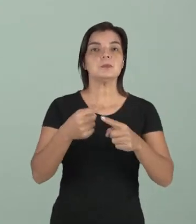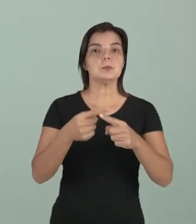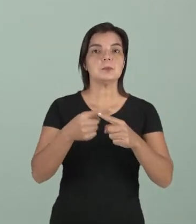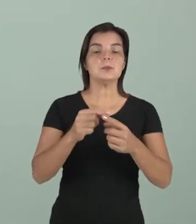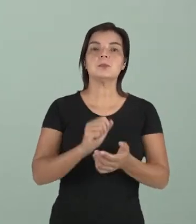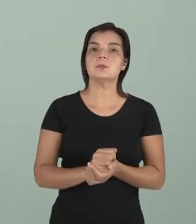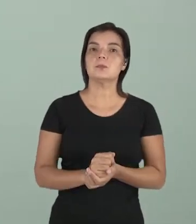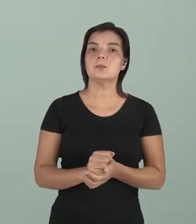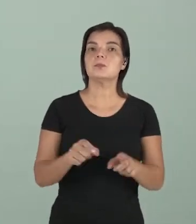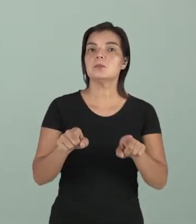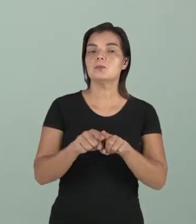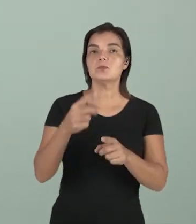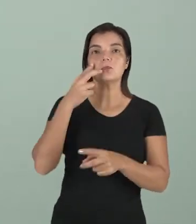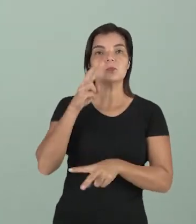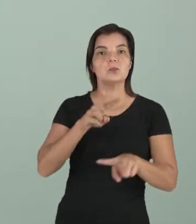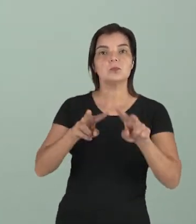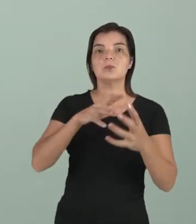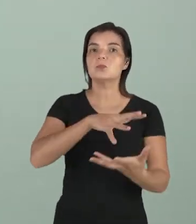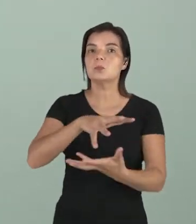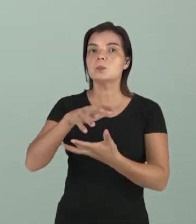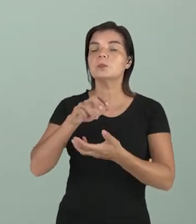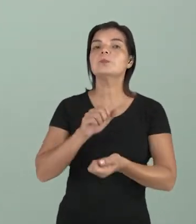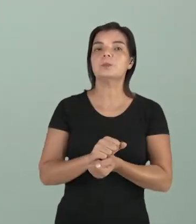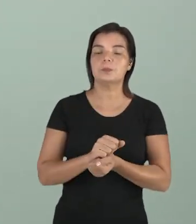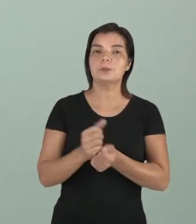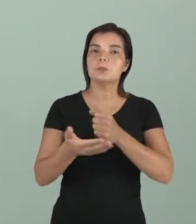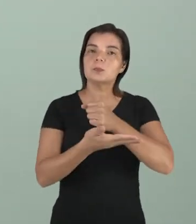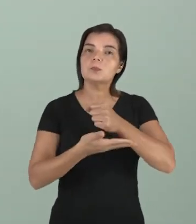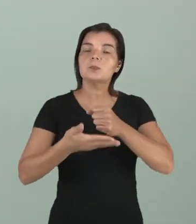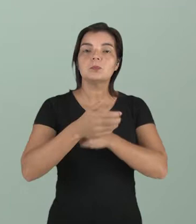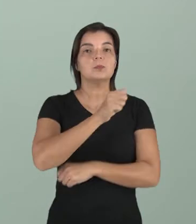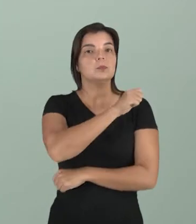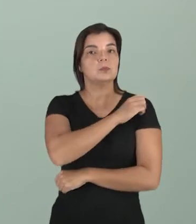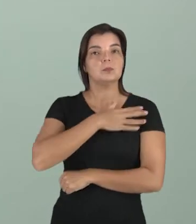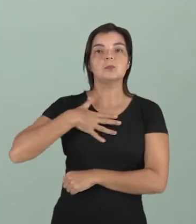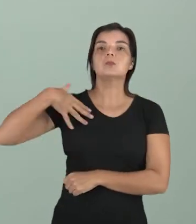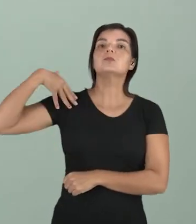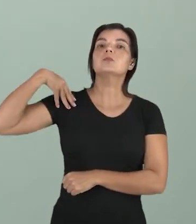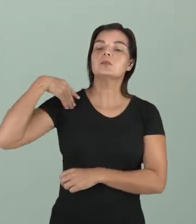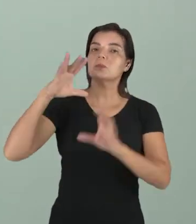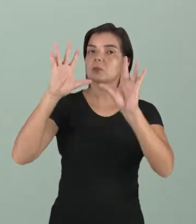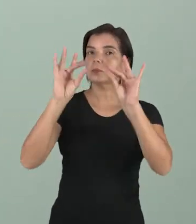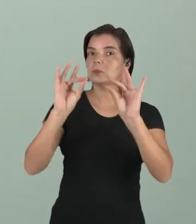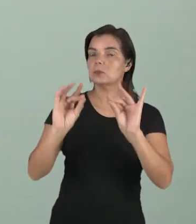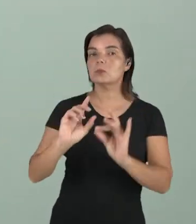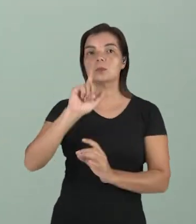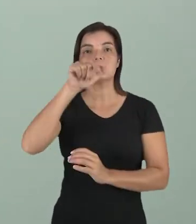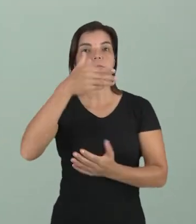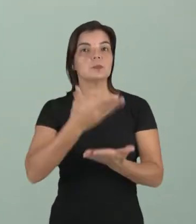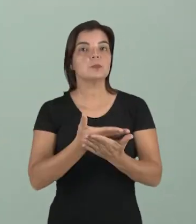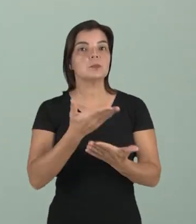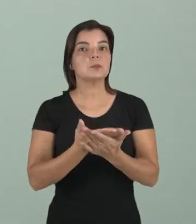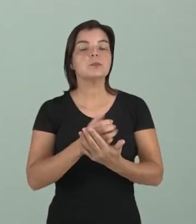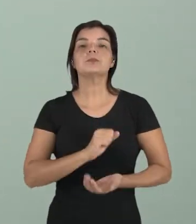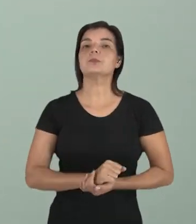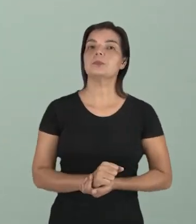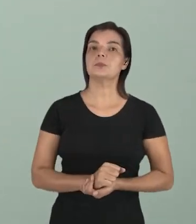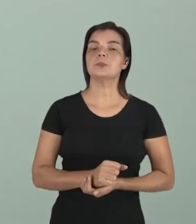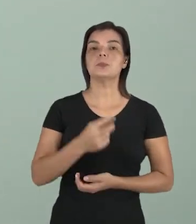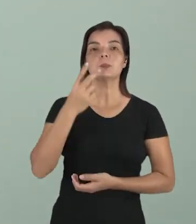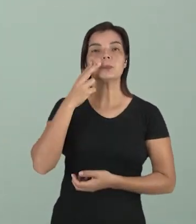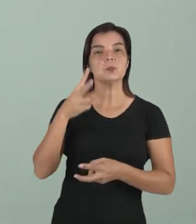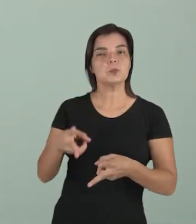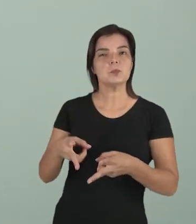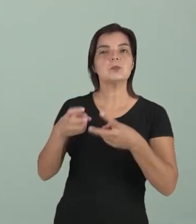diante de uma visão de mundo, isso começa na base aristotélica que a gente vai ver com detalhes na próxima aula. Então, diante de uma